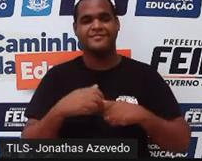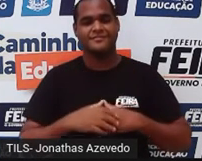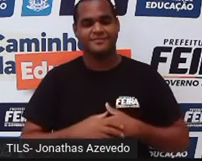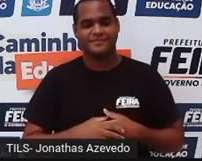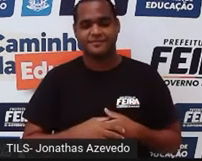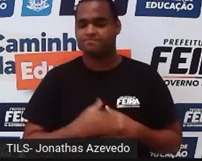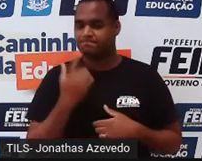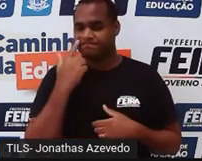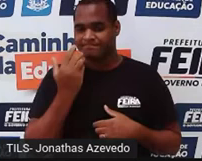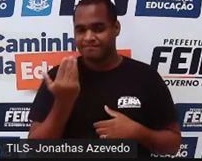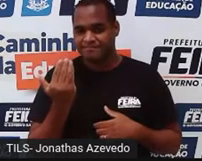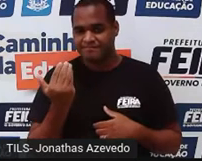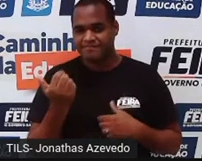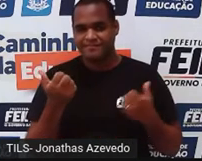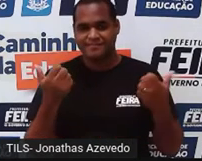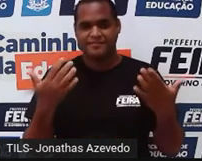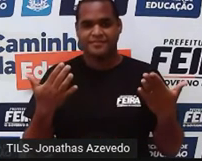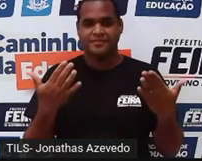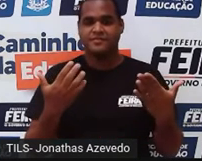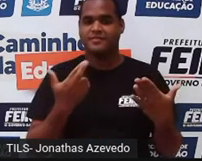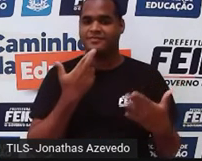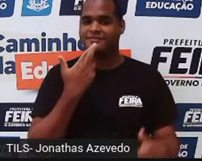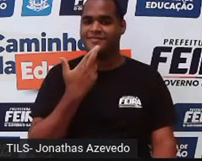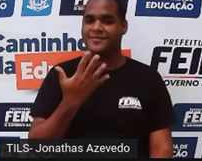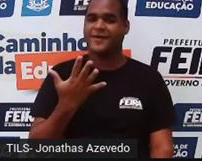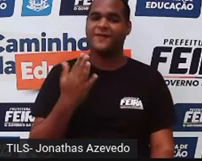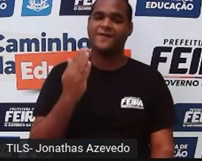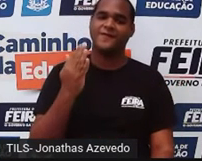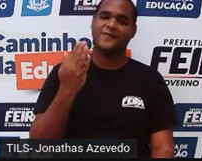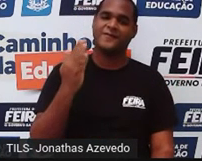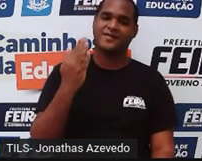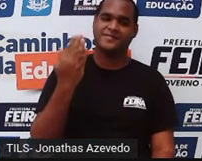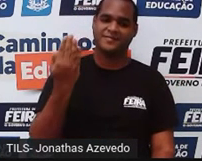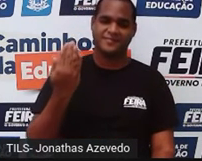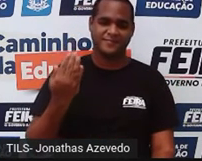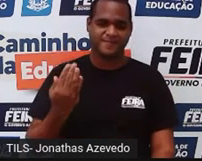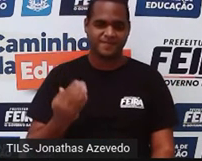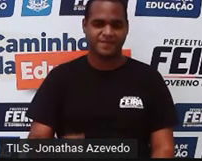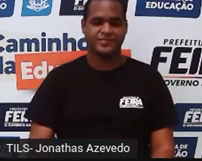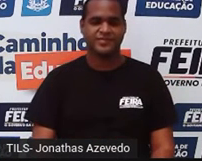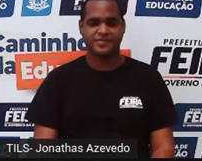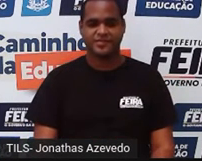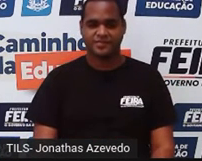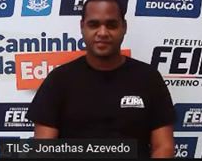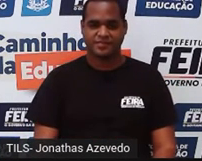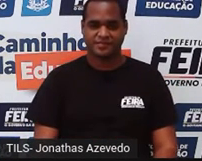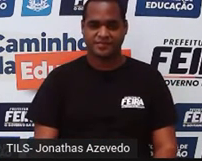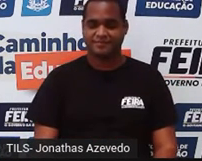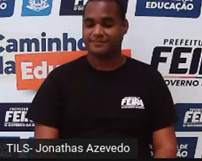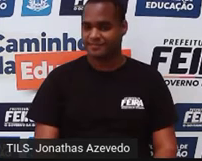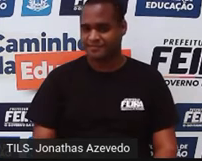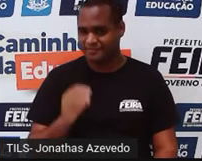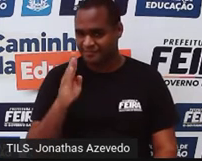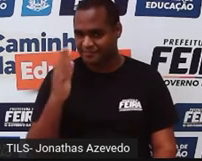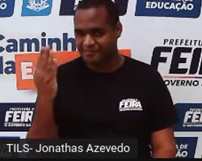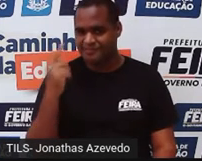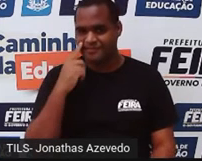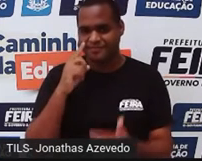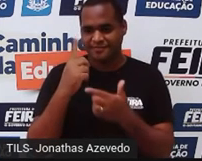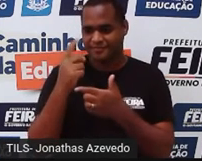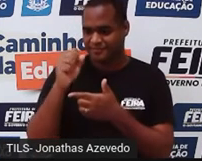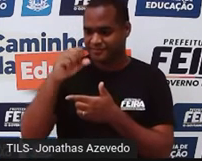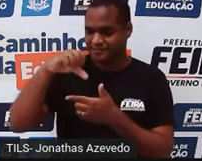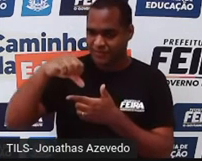Vamos lá. É falso. Falso. Dividir